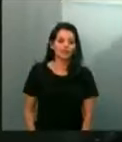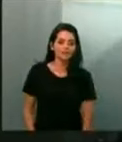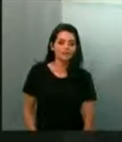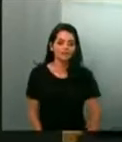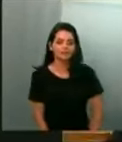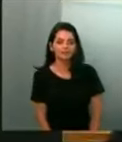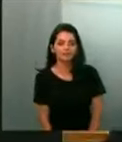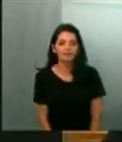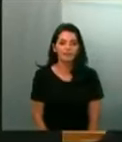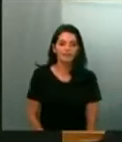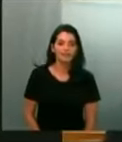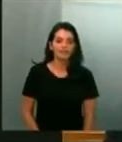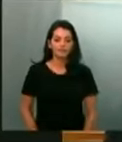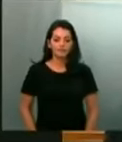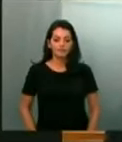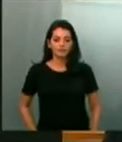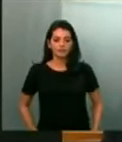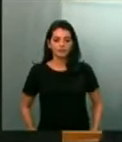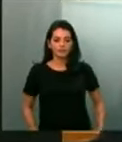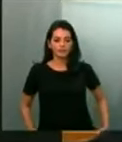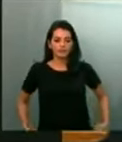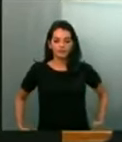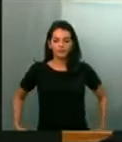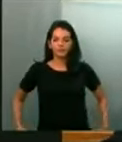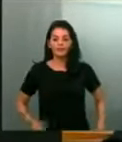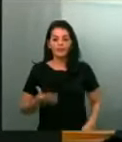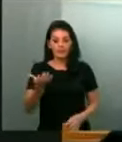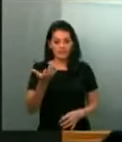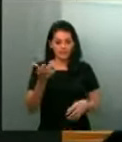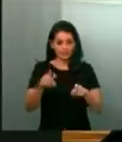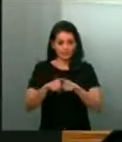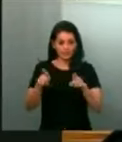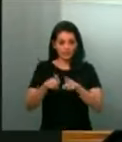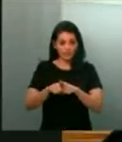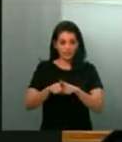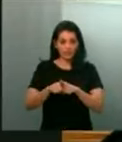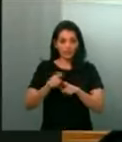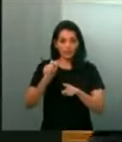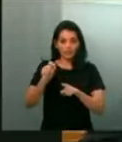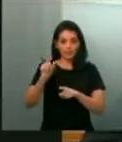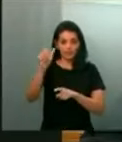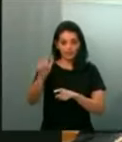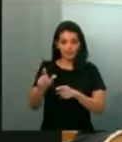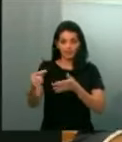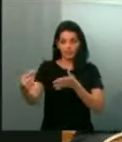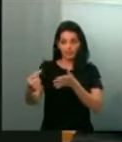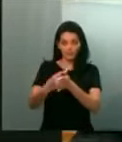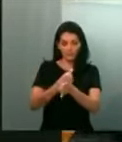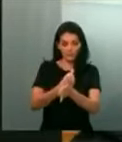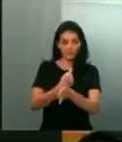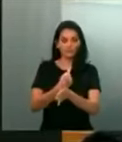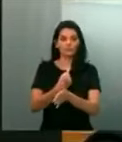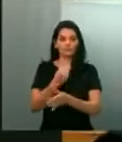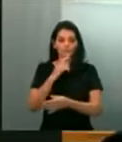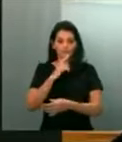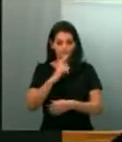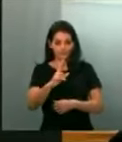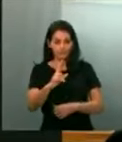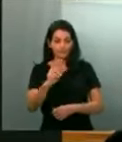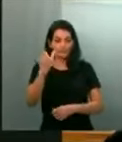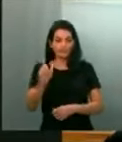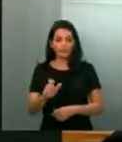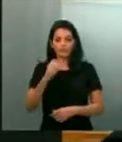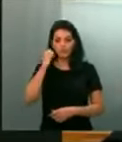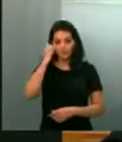desumanidade assustadora. E quero também atender uma pergunta do relator, do